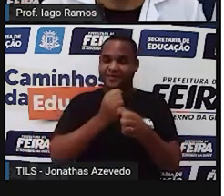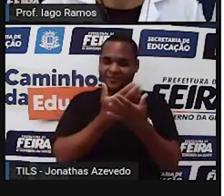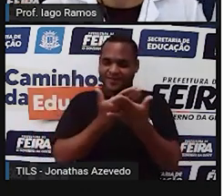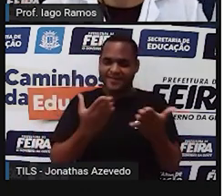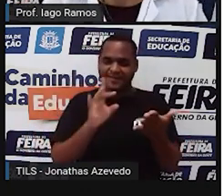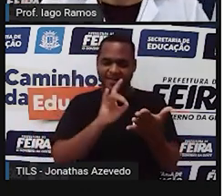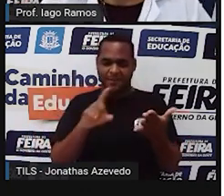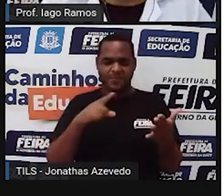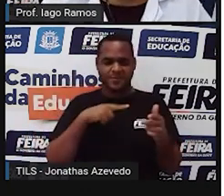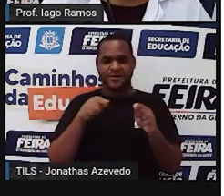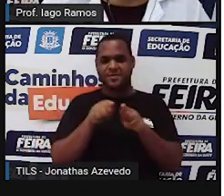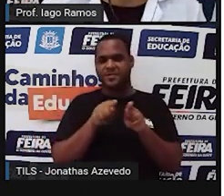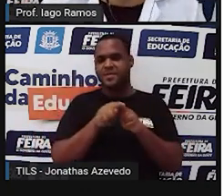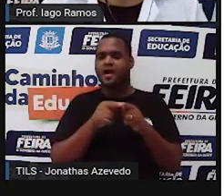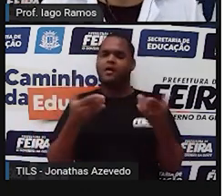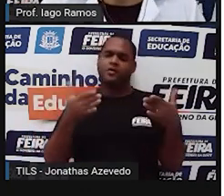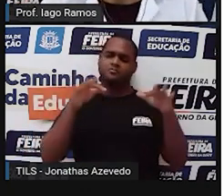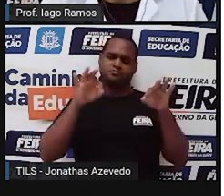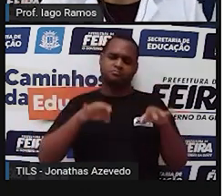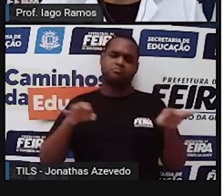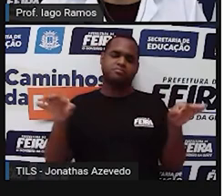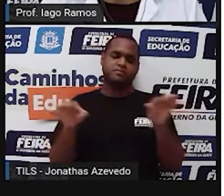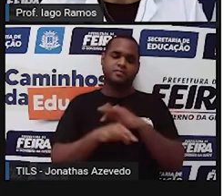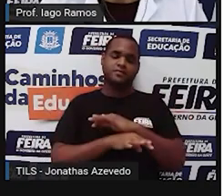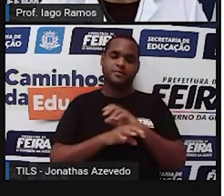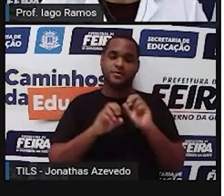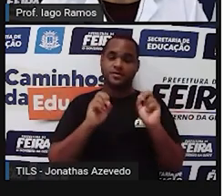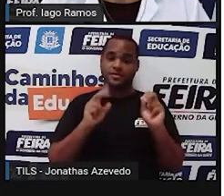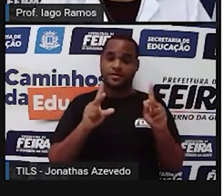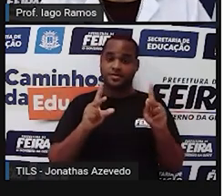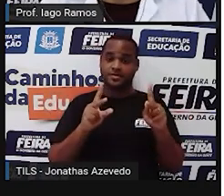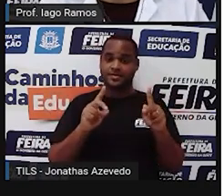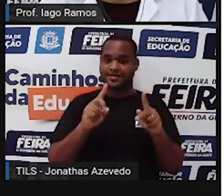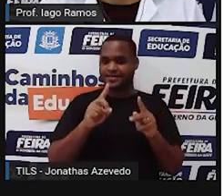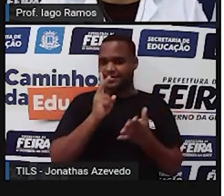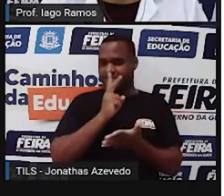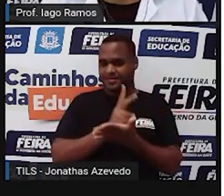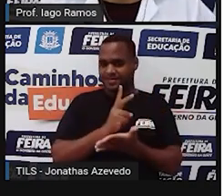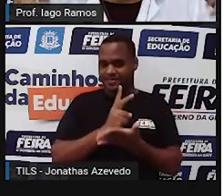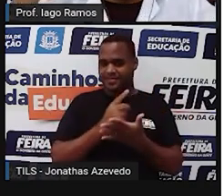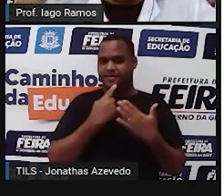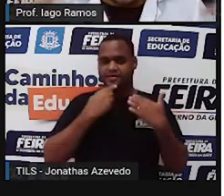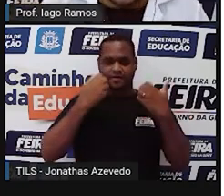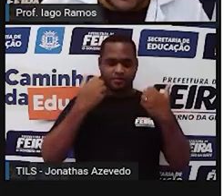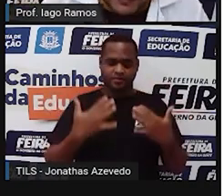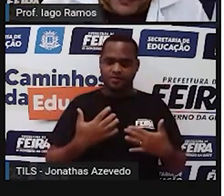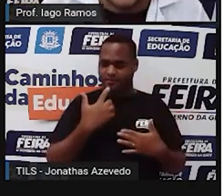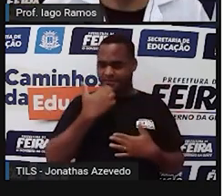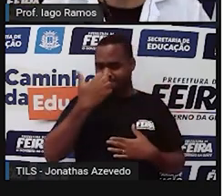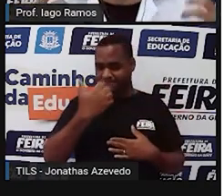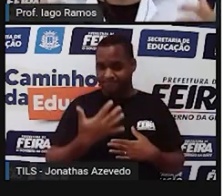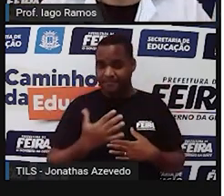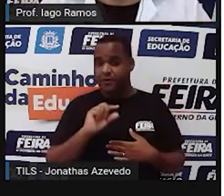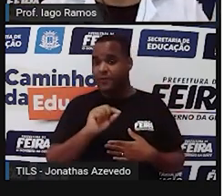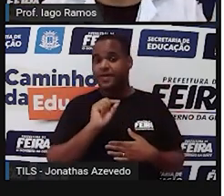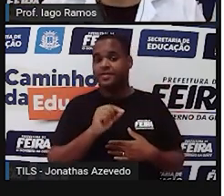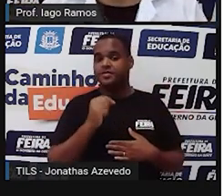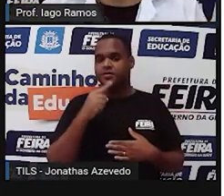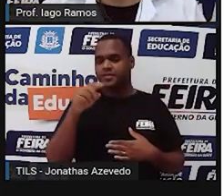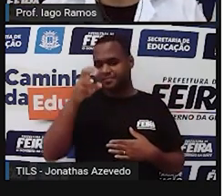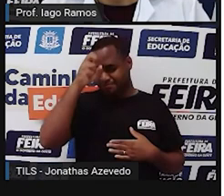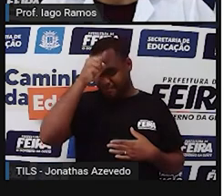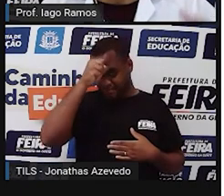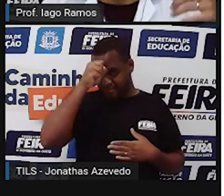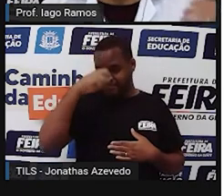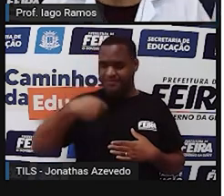também. Então, a gente vai ficar por aqui, certo? E sempre com o nosso recado, o nosso lema, e a gente vai acreditar